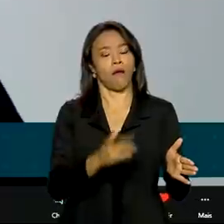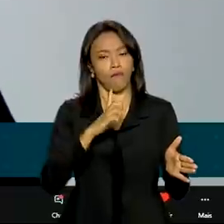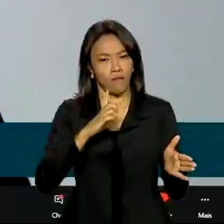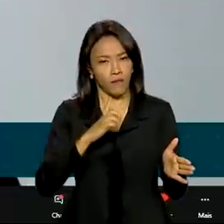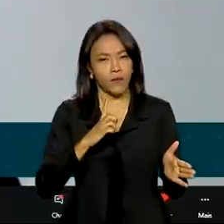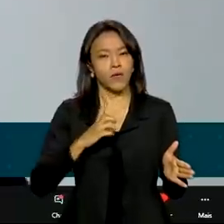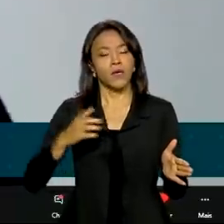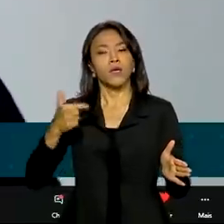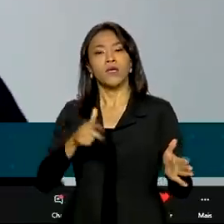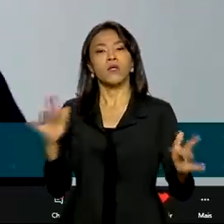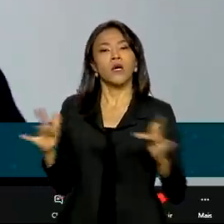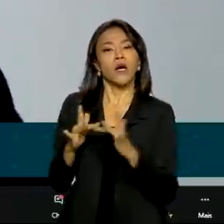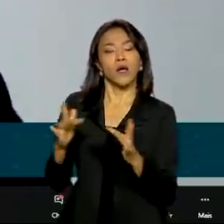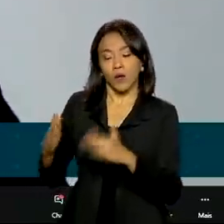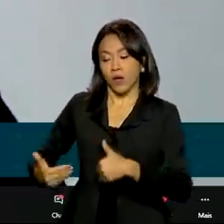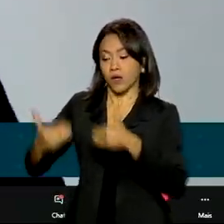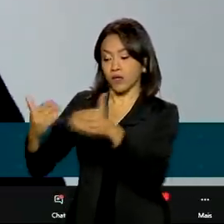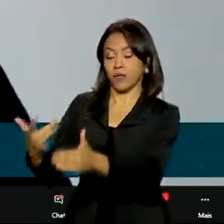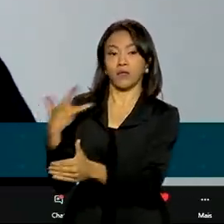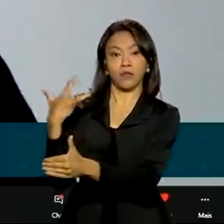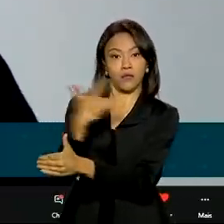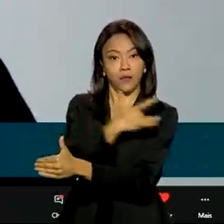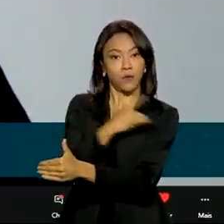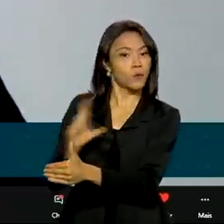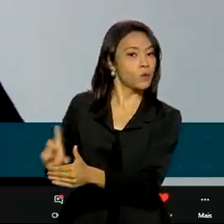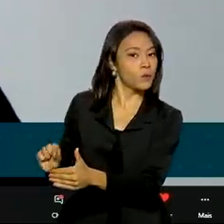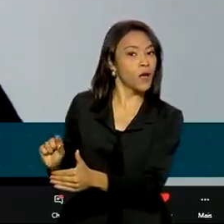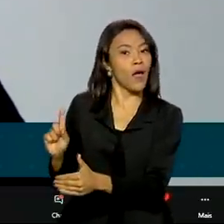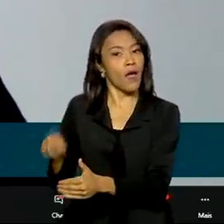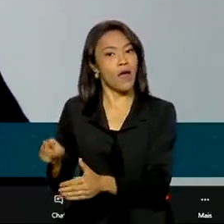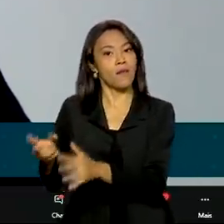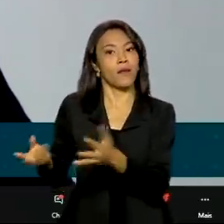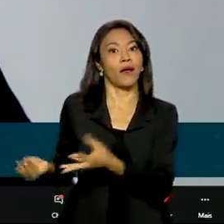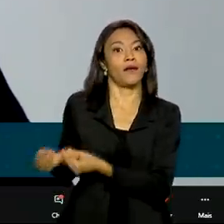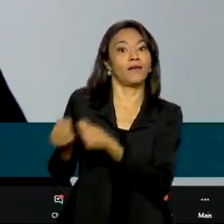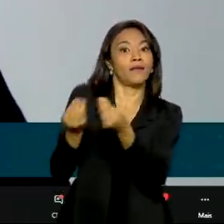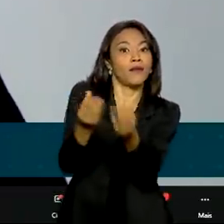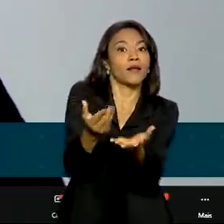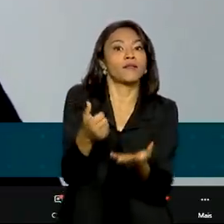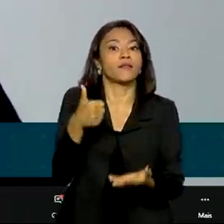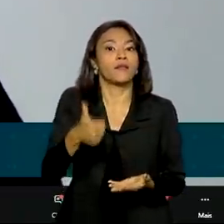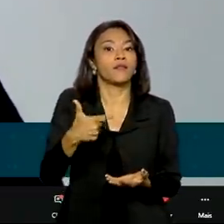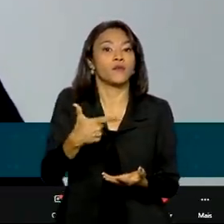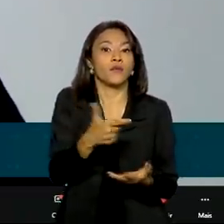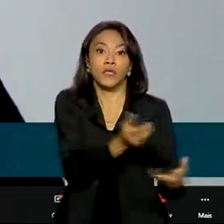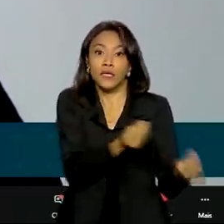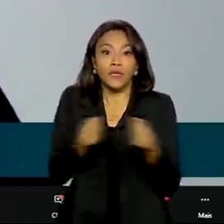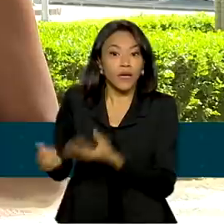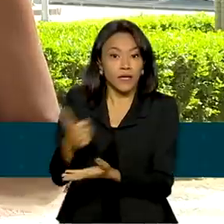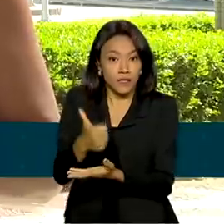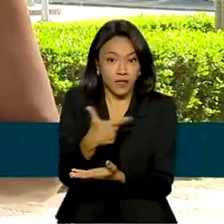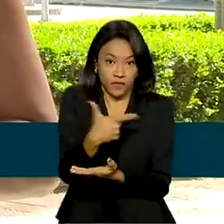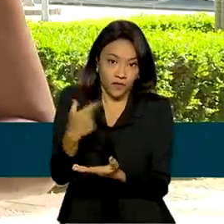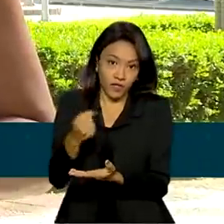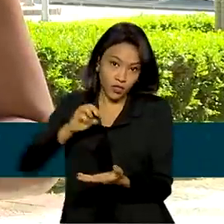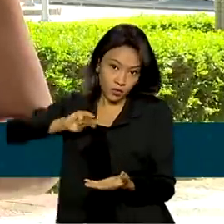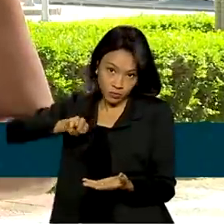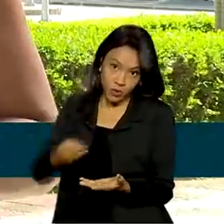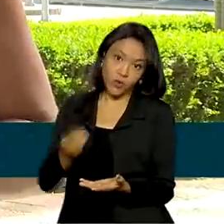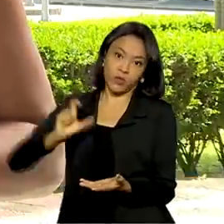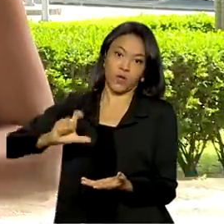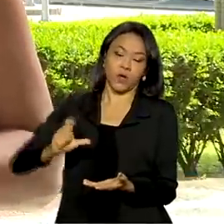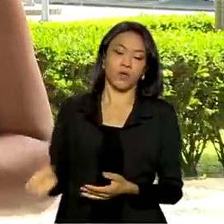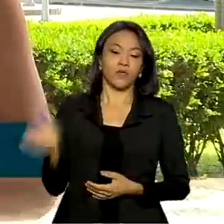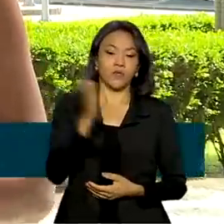com o Ministério da Saúde neste momento é para a entrega de 120 milhões de doses nos seis primeiros meses. O processo de